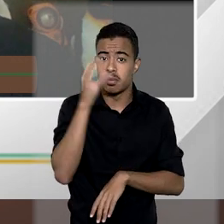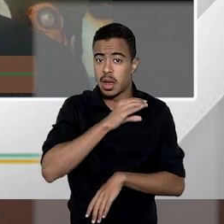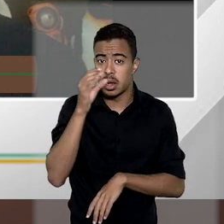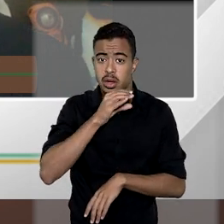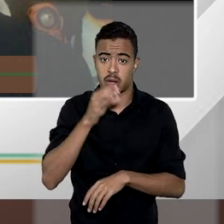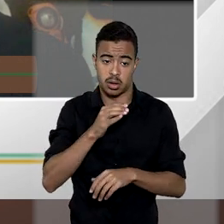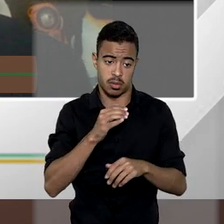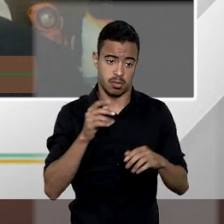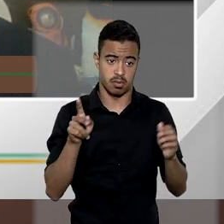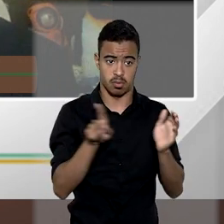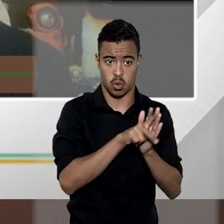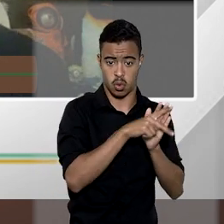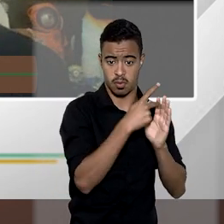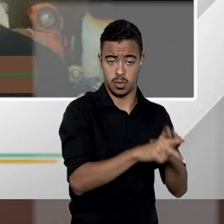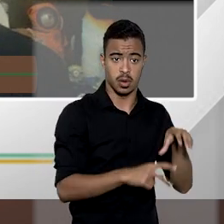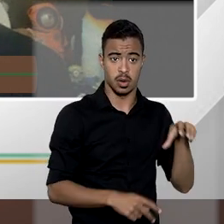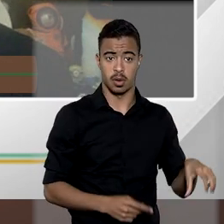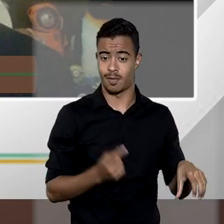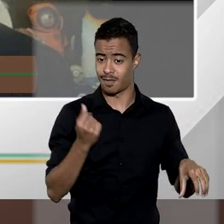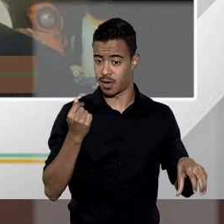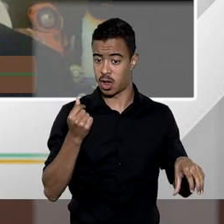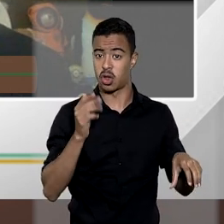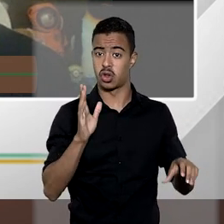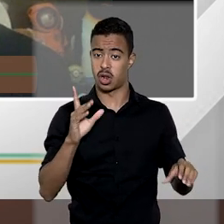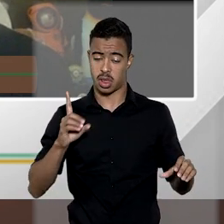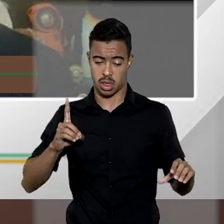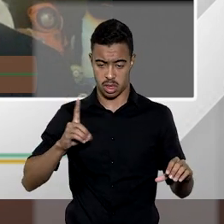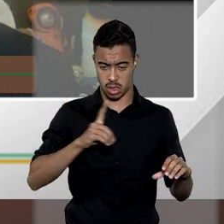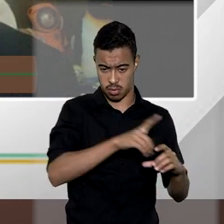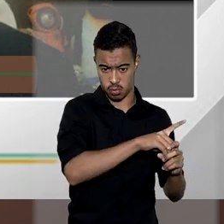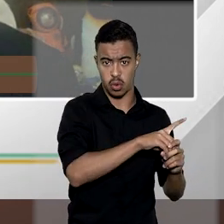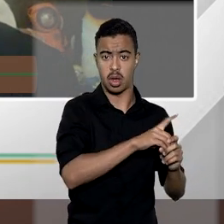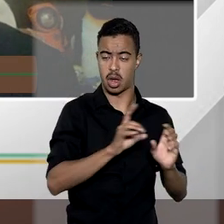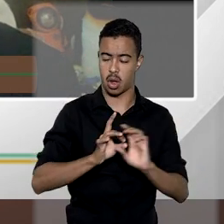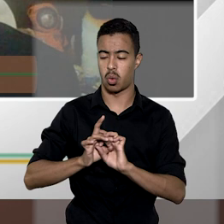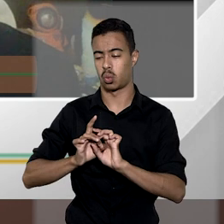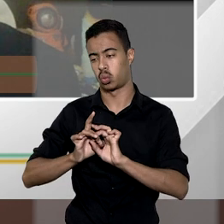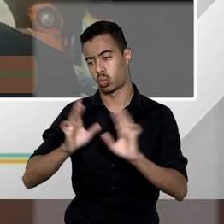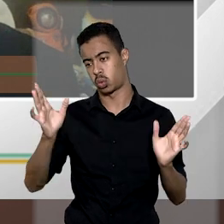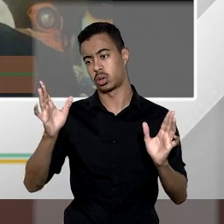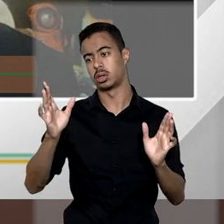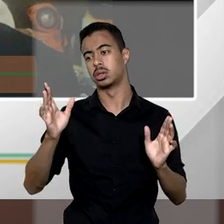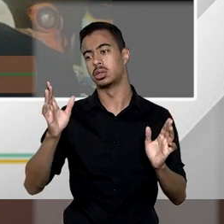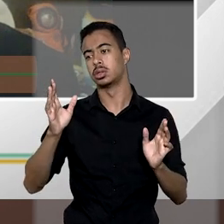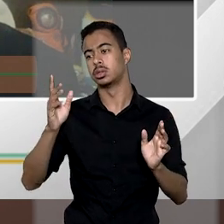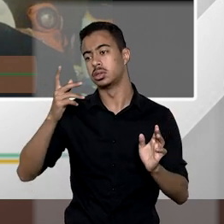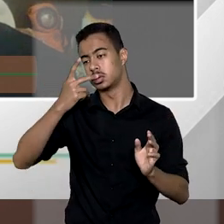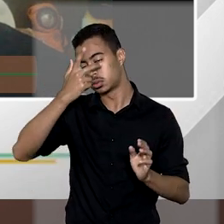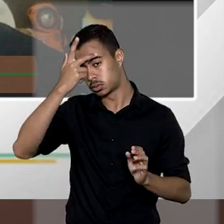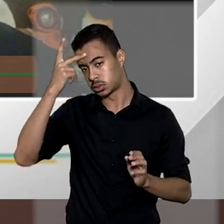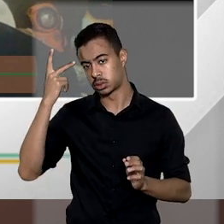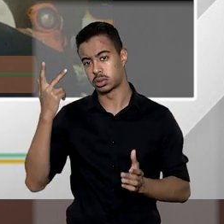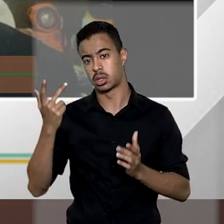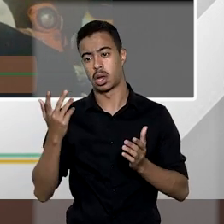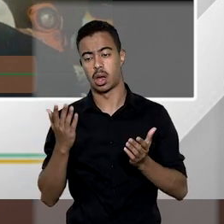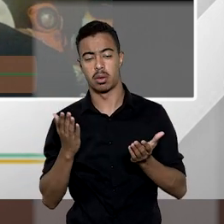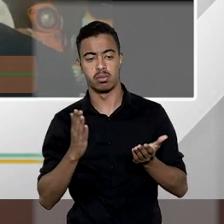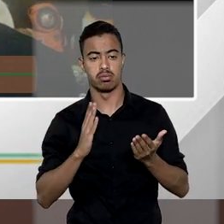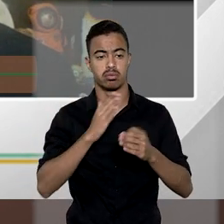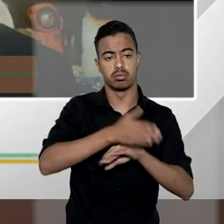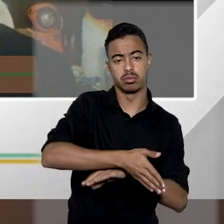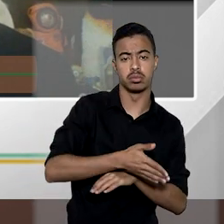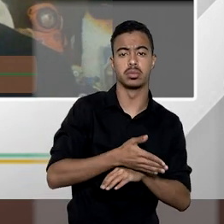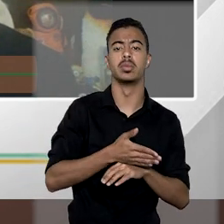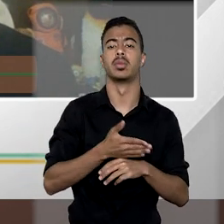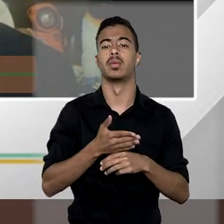urgente na posse do bem e uma vez feito esse depósito autoriza-se o expropriante a ingressar